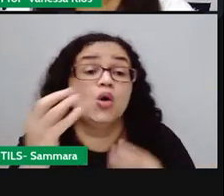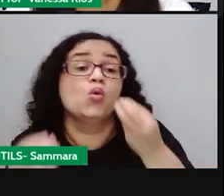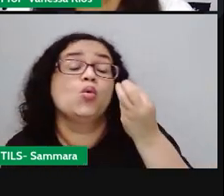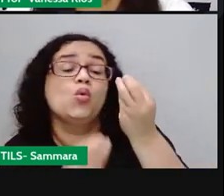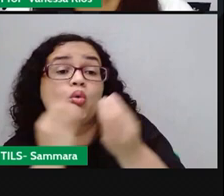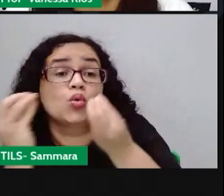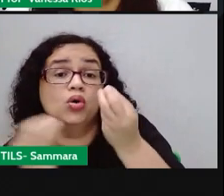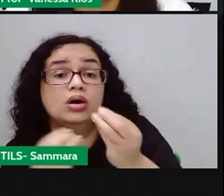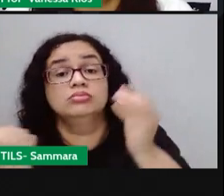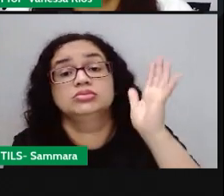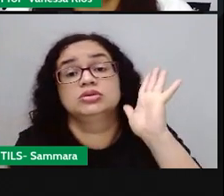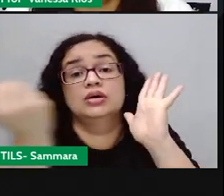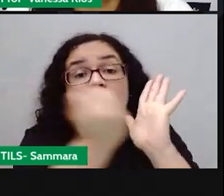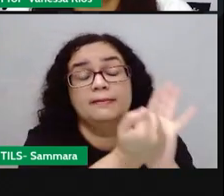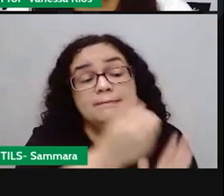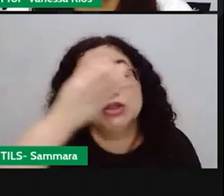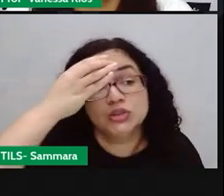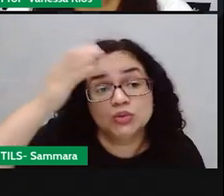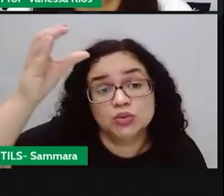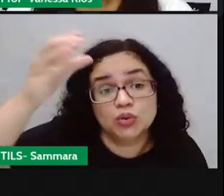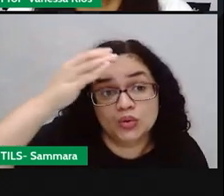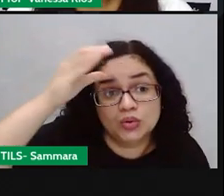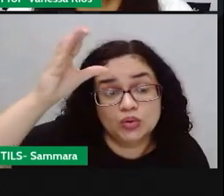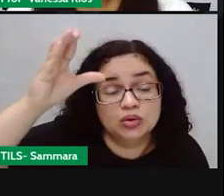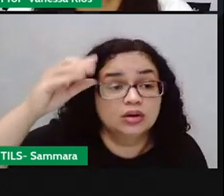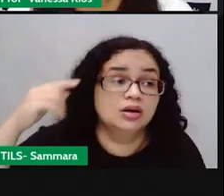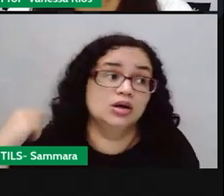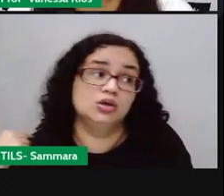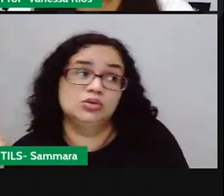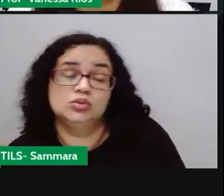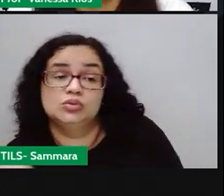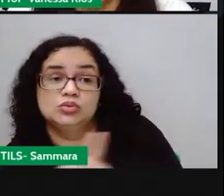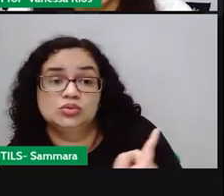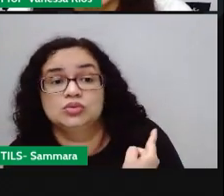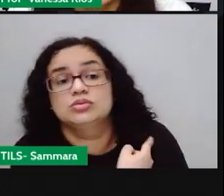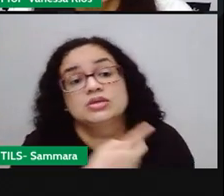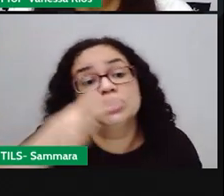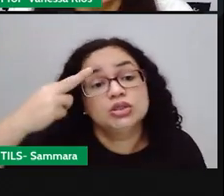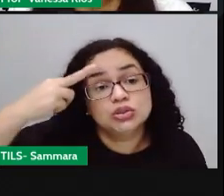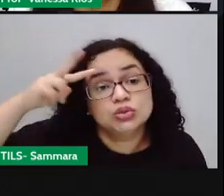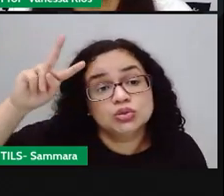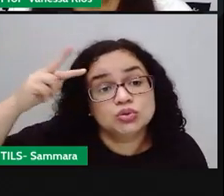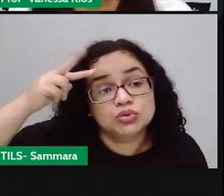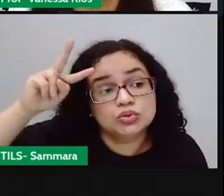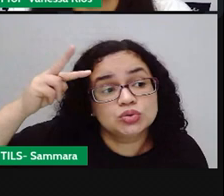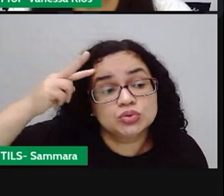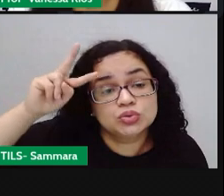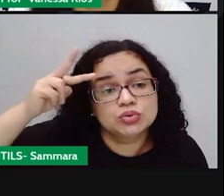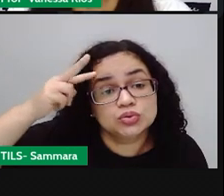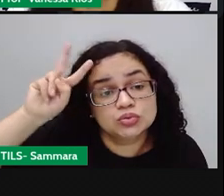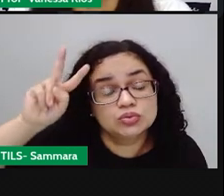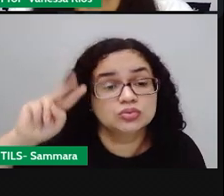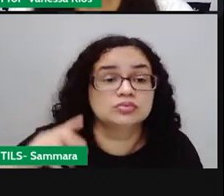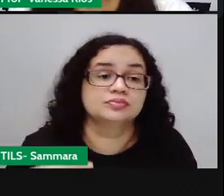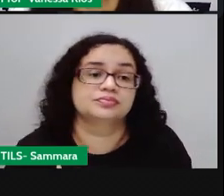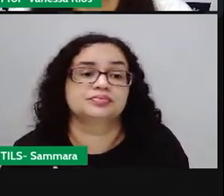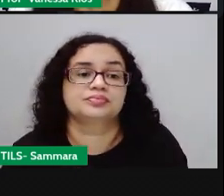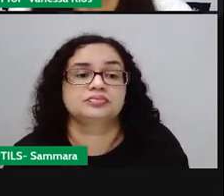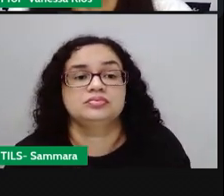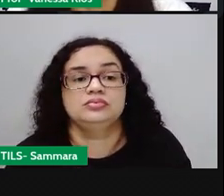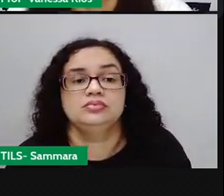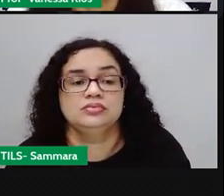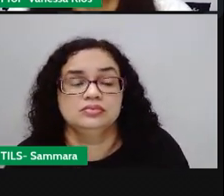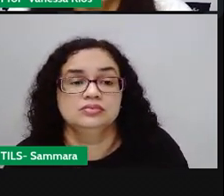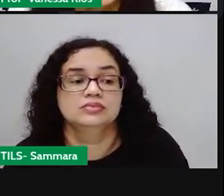os patrimônios culturais, eles pertencem a nós e a nossa história, né? Eles fazem parte aí da nossa composição